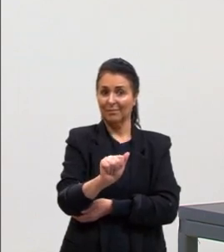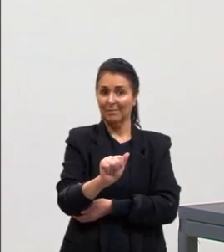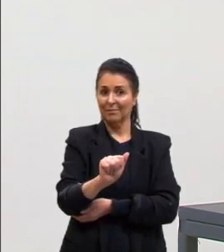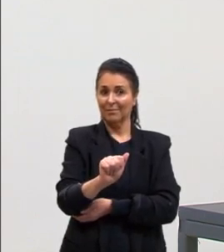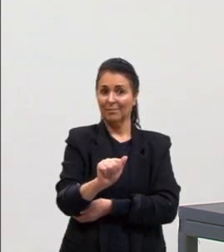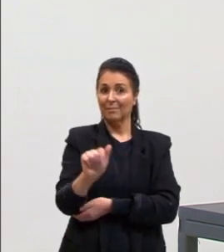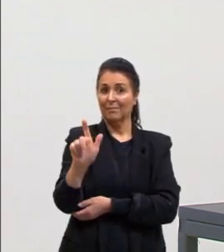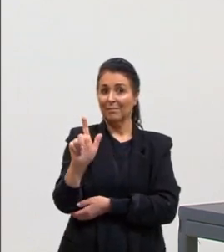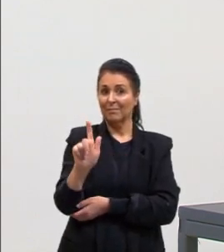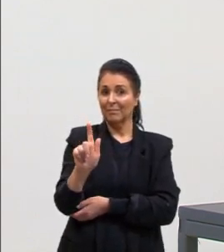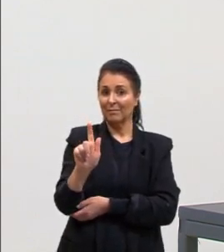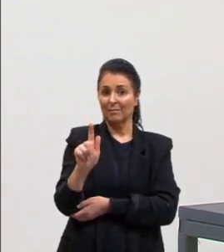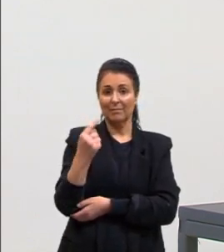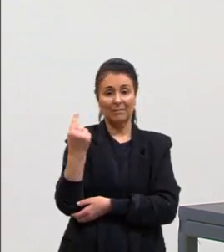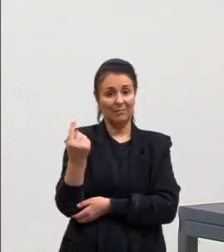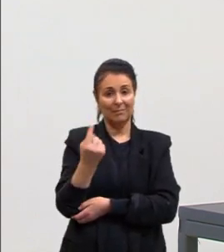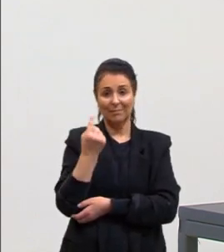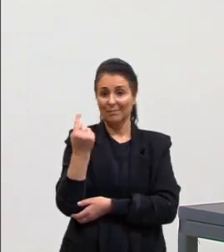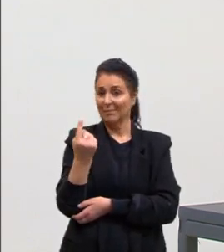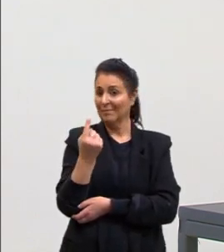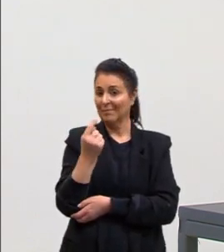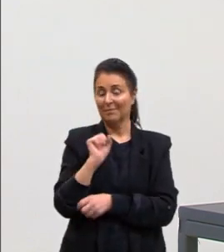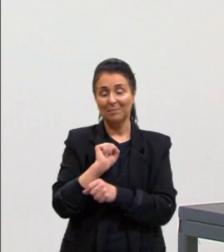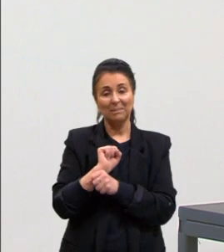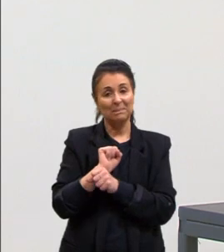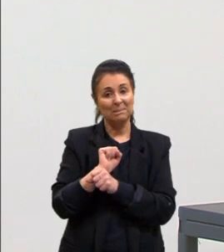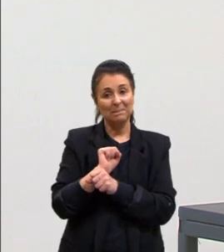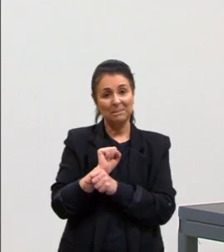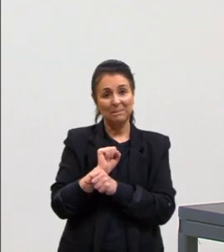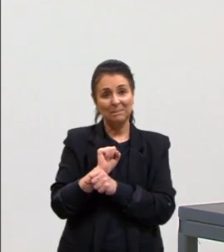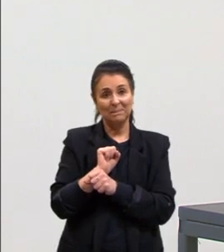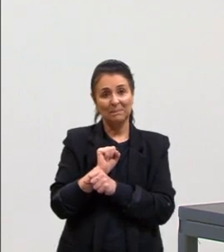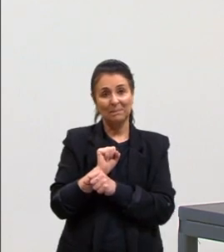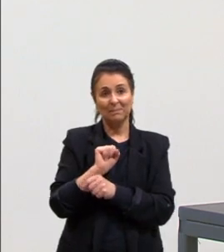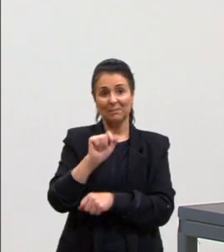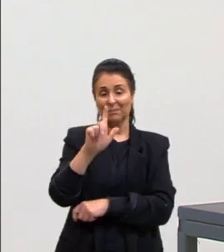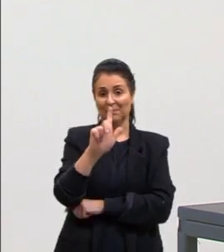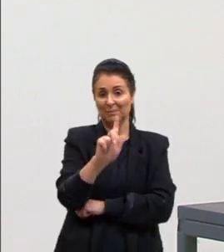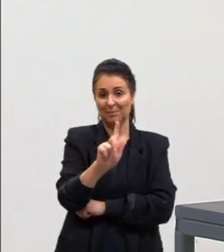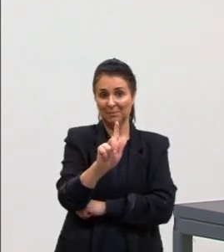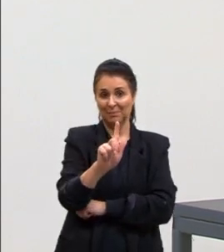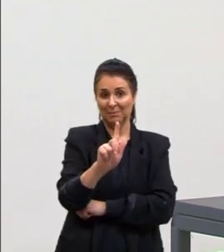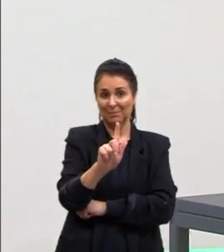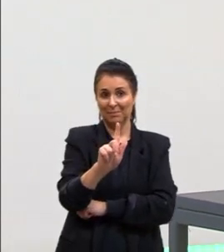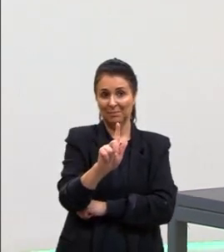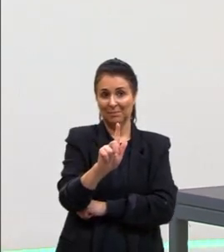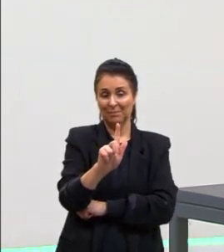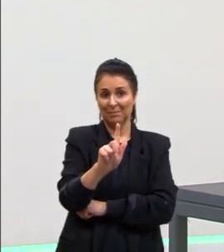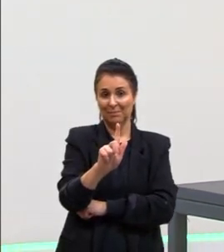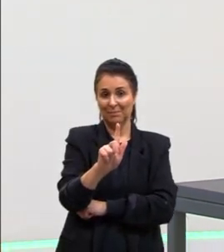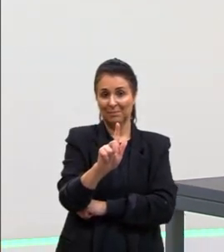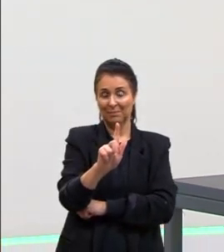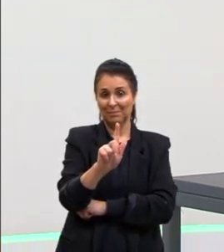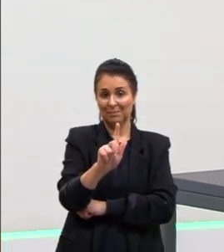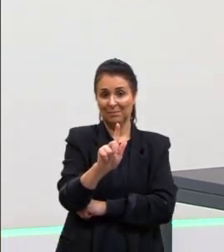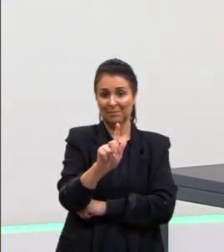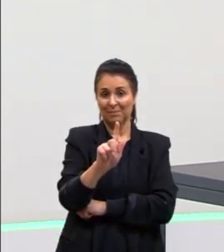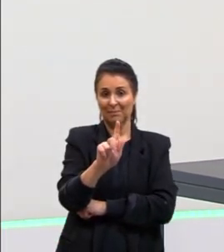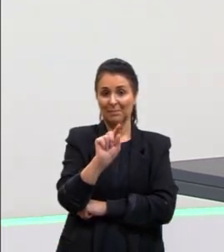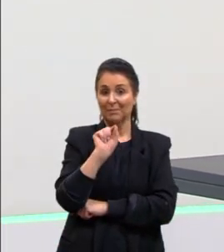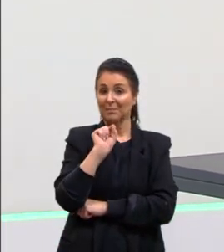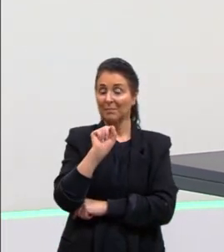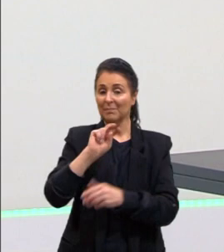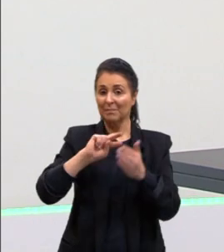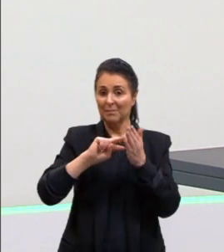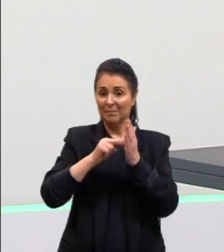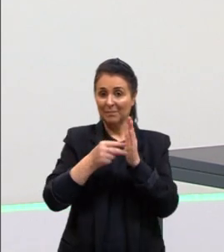E o G ficou sozinho esperando uma parceria. Então, o que quer dizer tudo